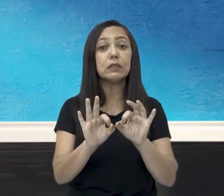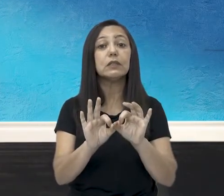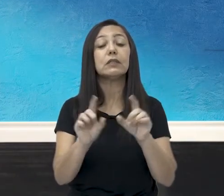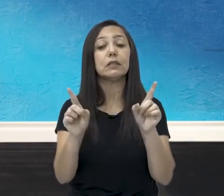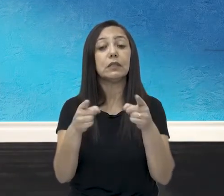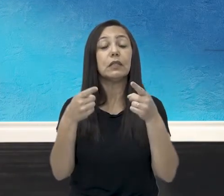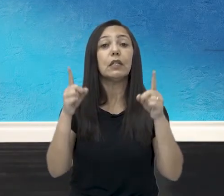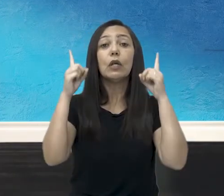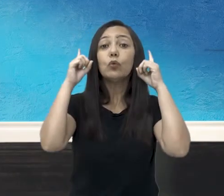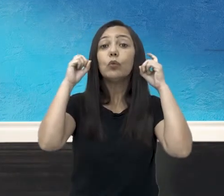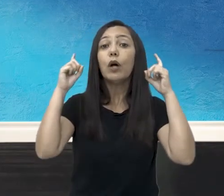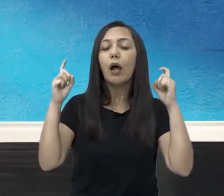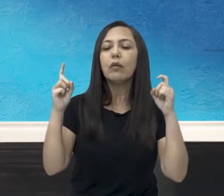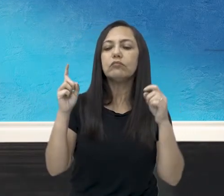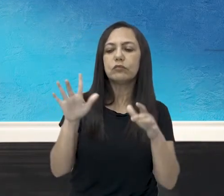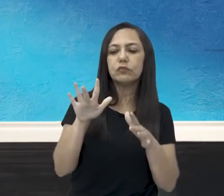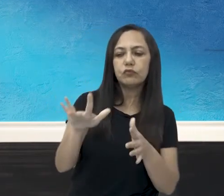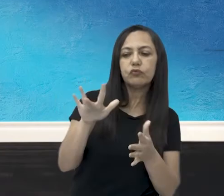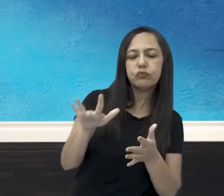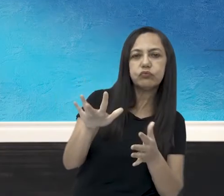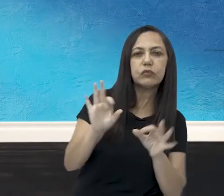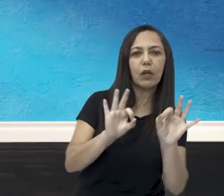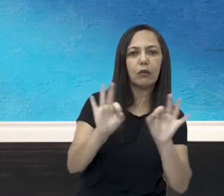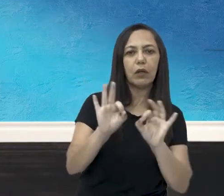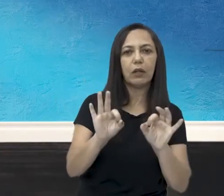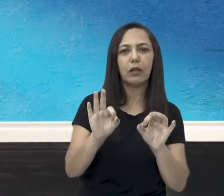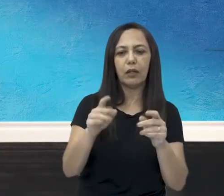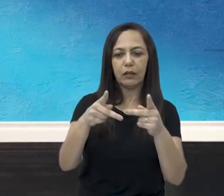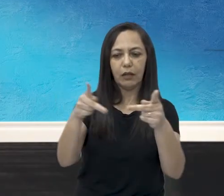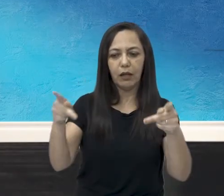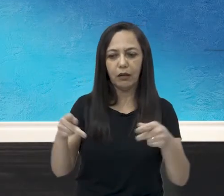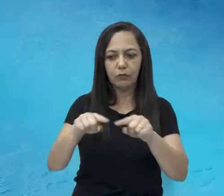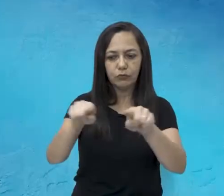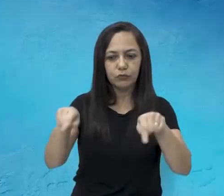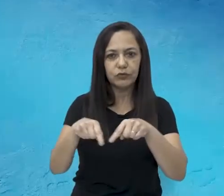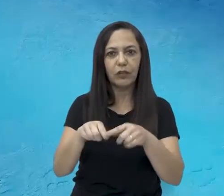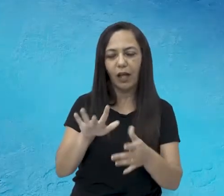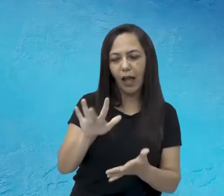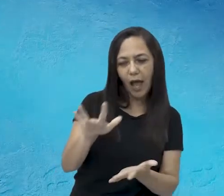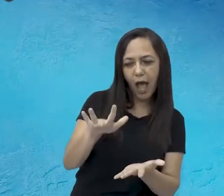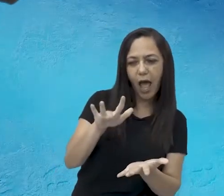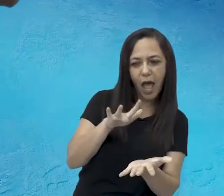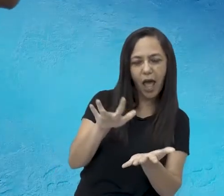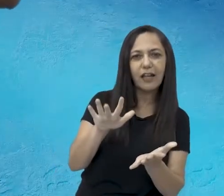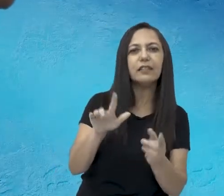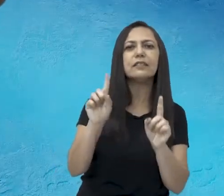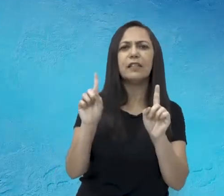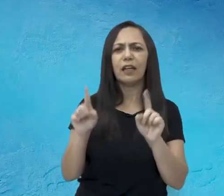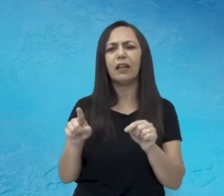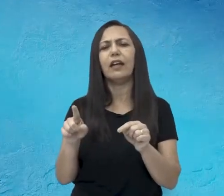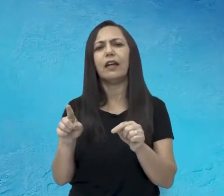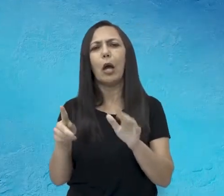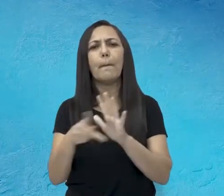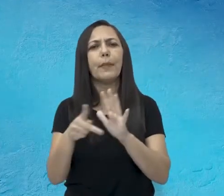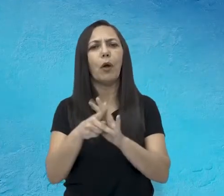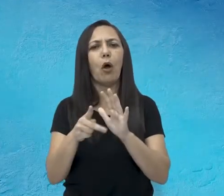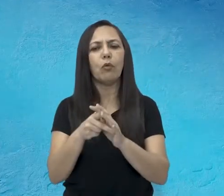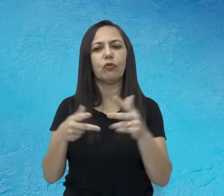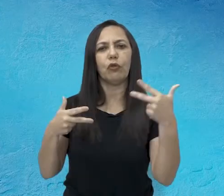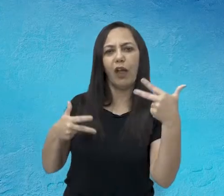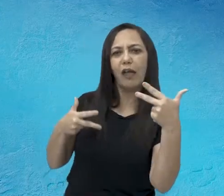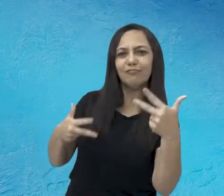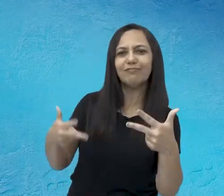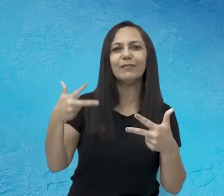responsável pelo som. Ele vai estar ali trabalhando junto com o MC para que a música